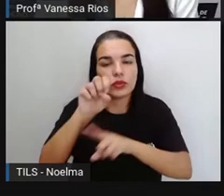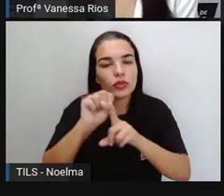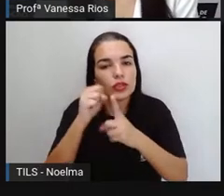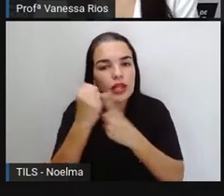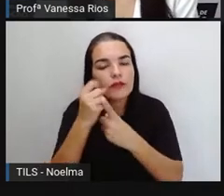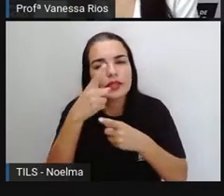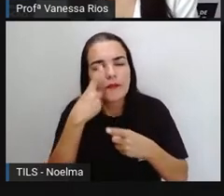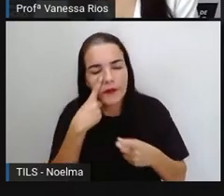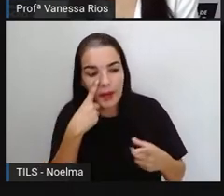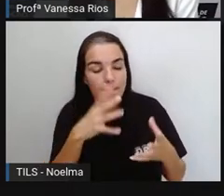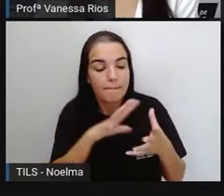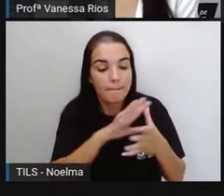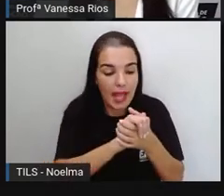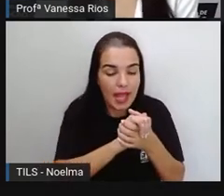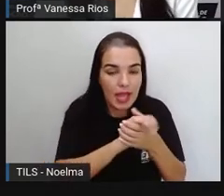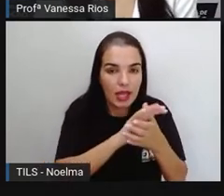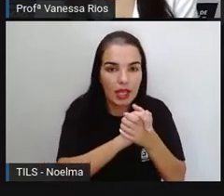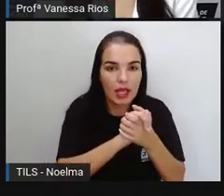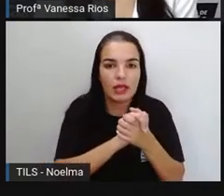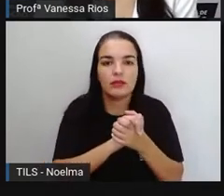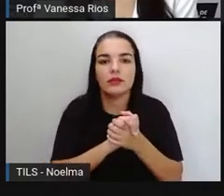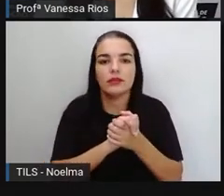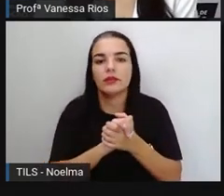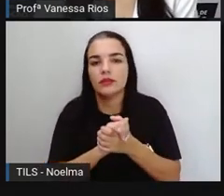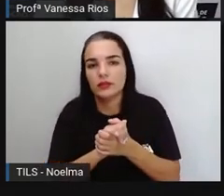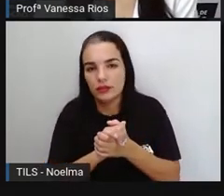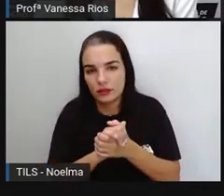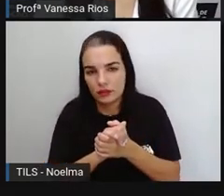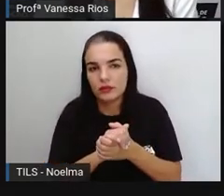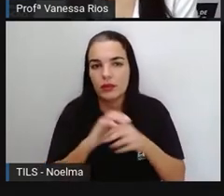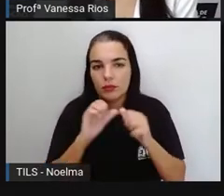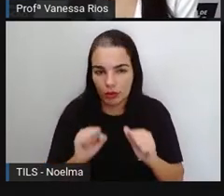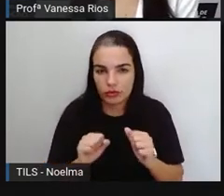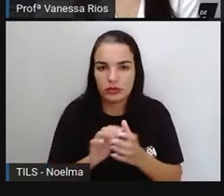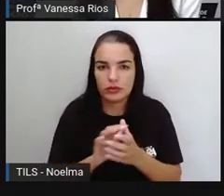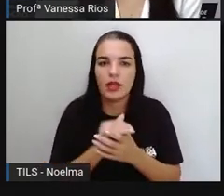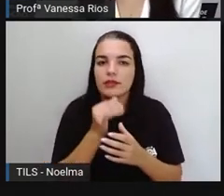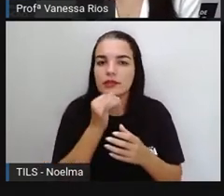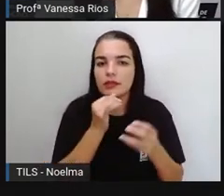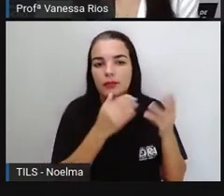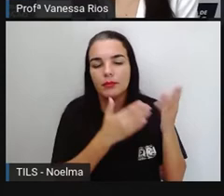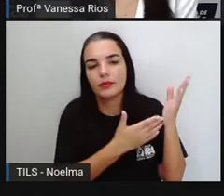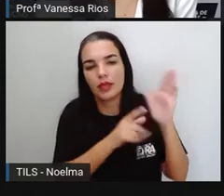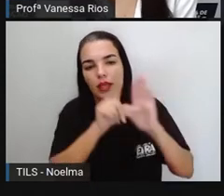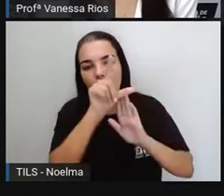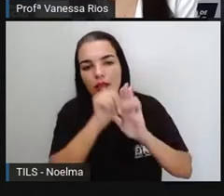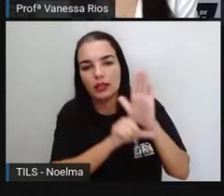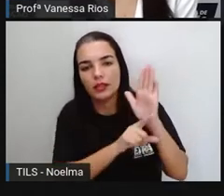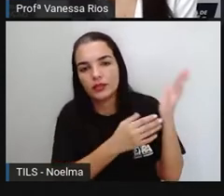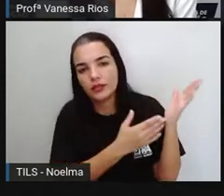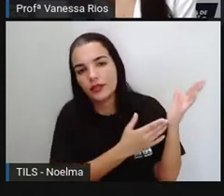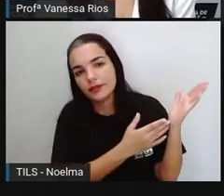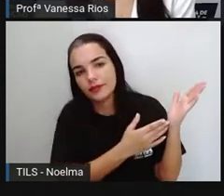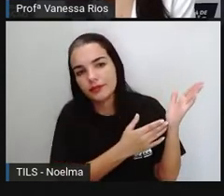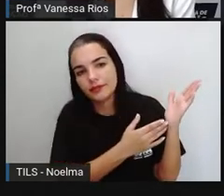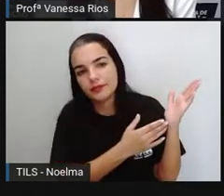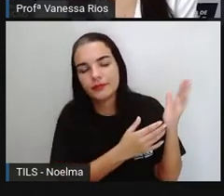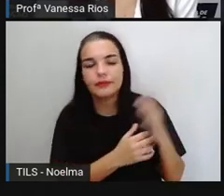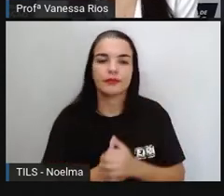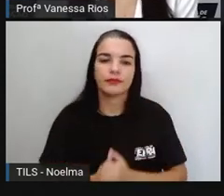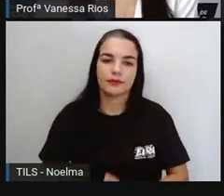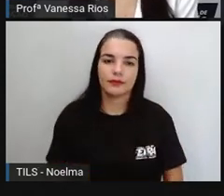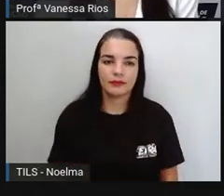que está a cultura material ou patrimônio cultural material. E os exemplos aí dos bens, dos elementos